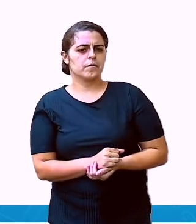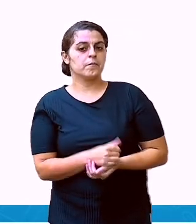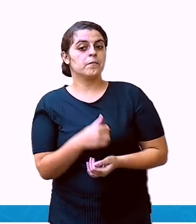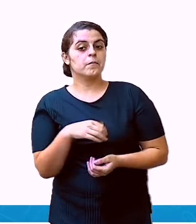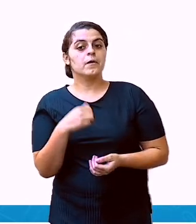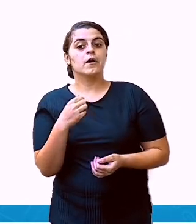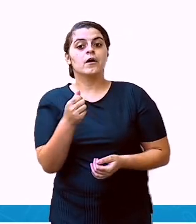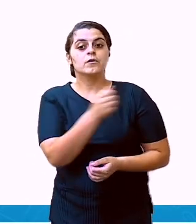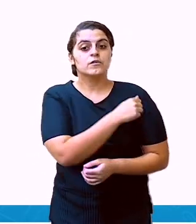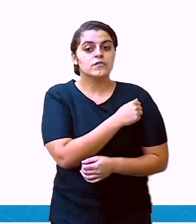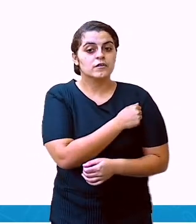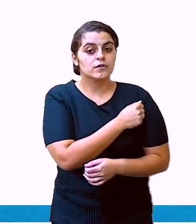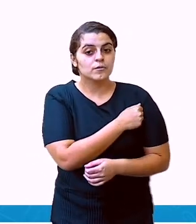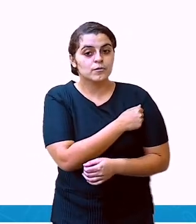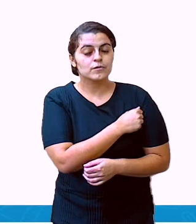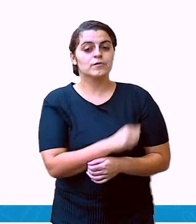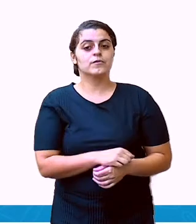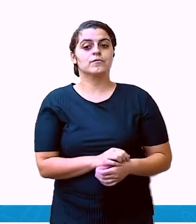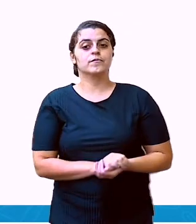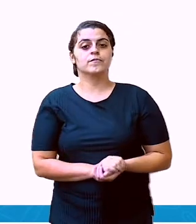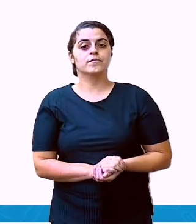Para os alunos?